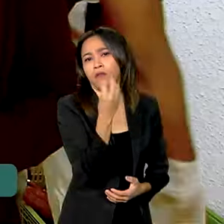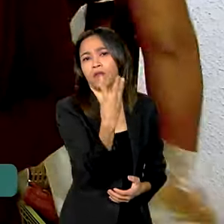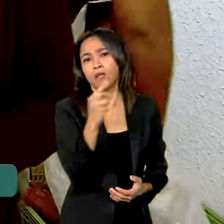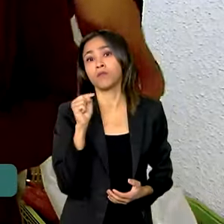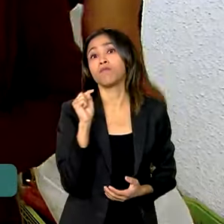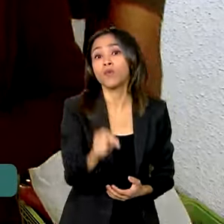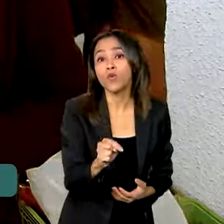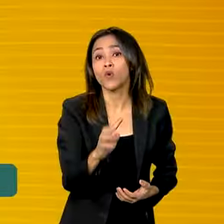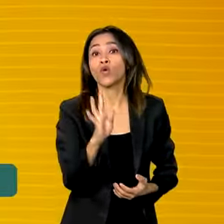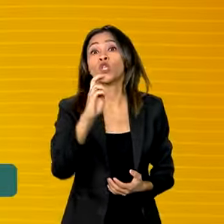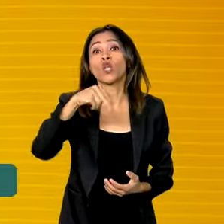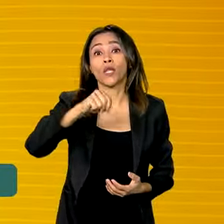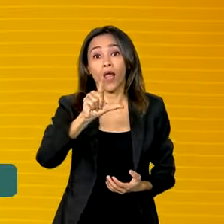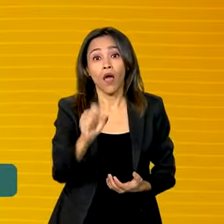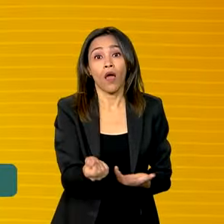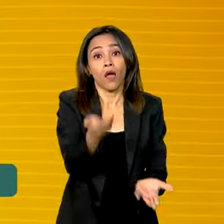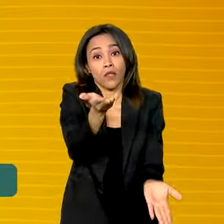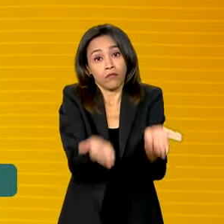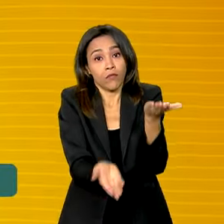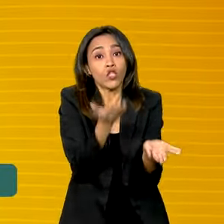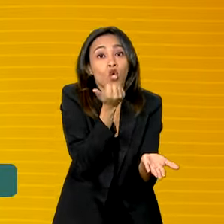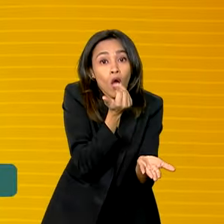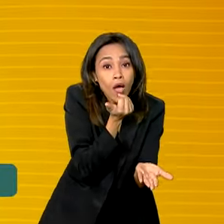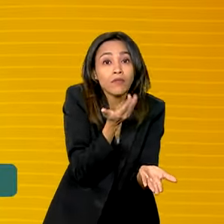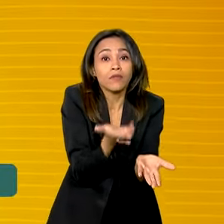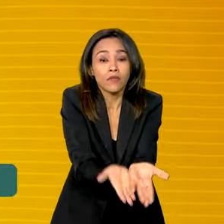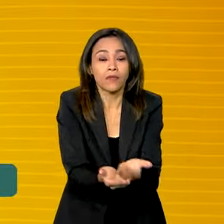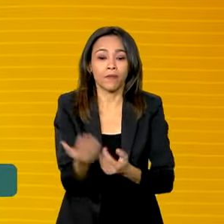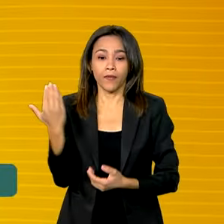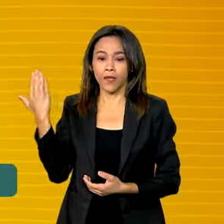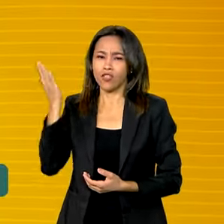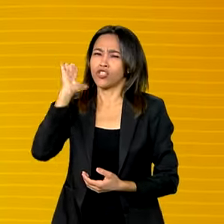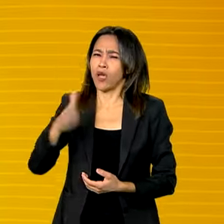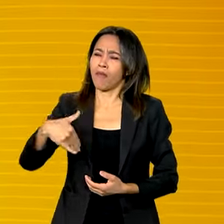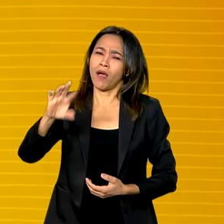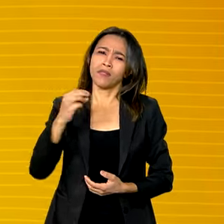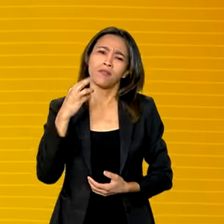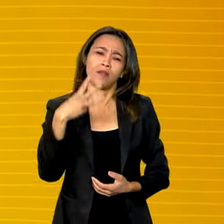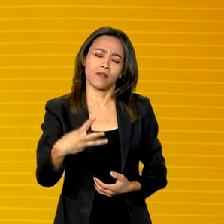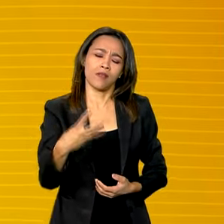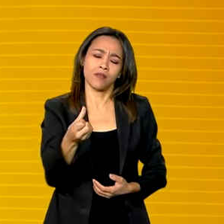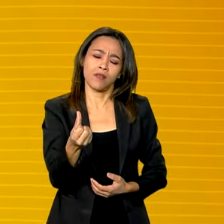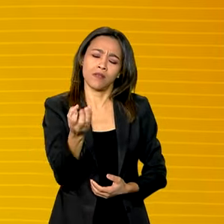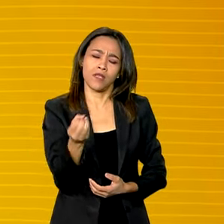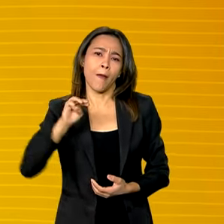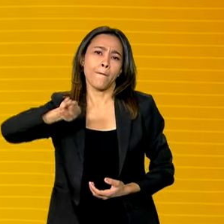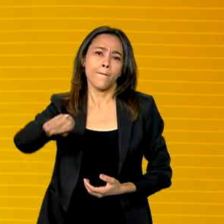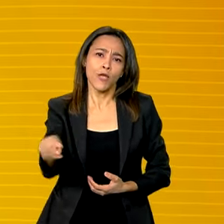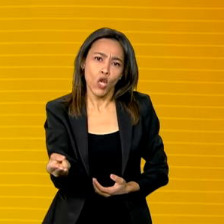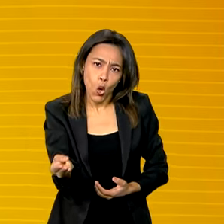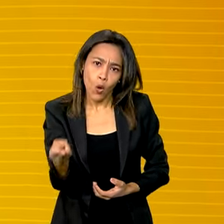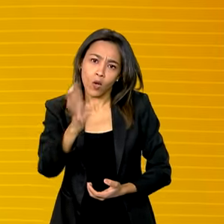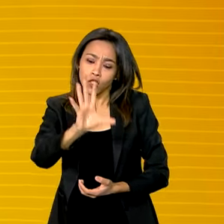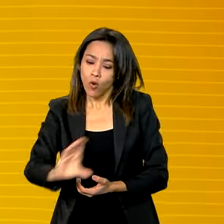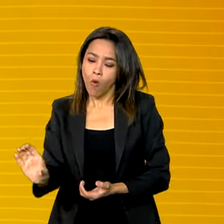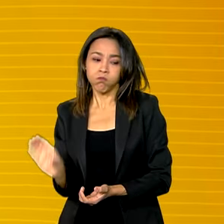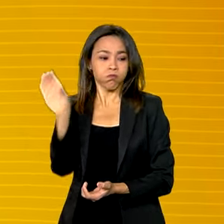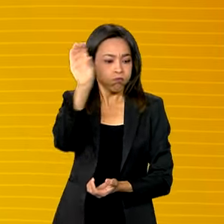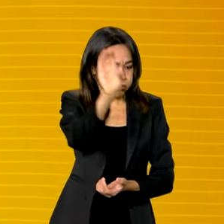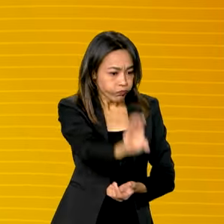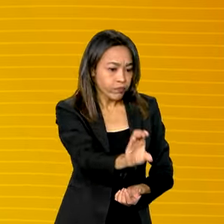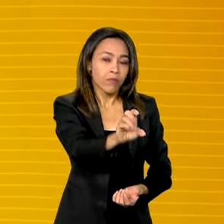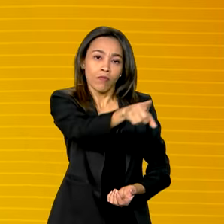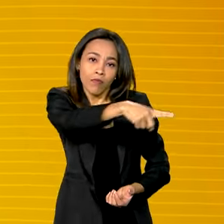de alimentos. Nós já chegamos a mais de 360 milhões pagos aos agricultores familiares